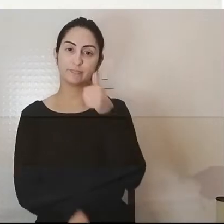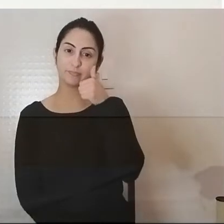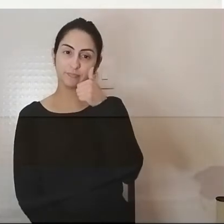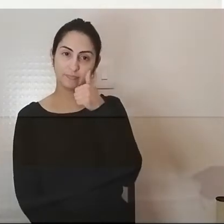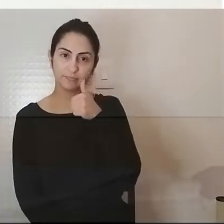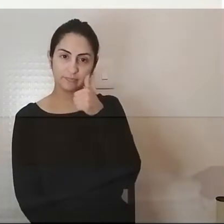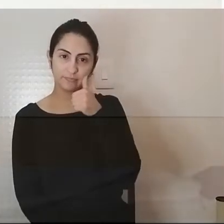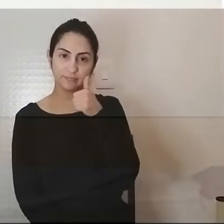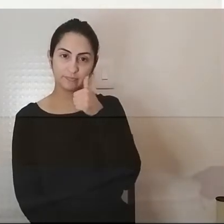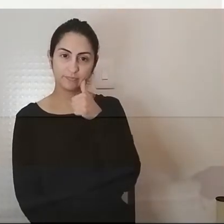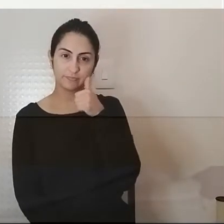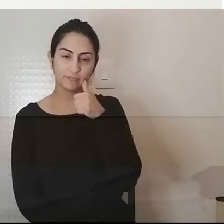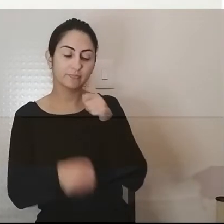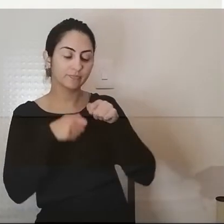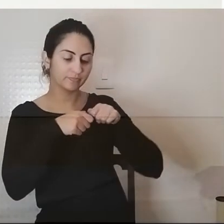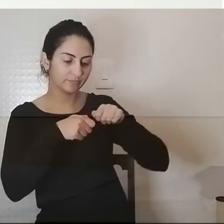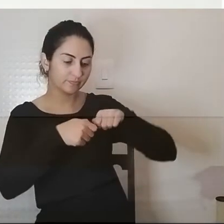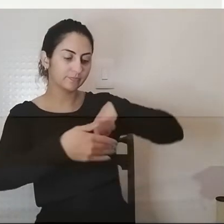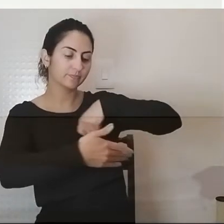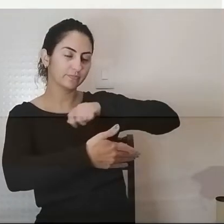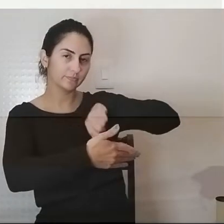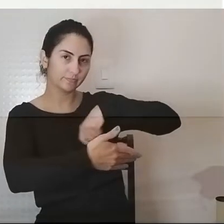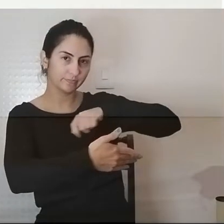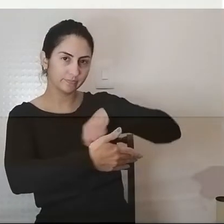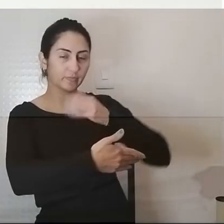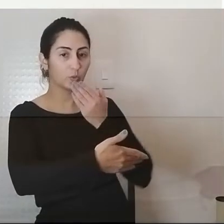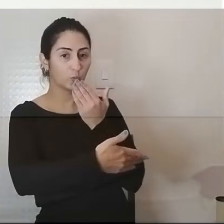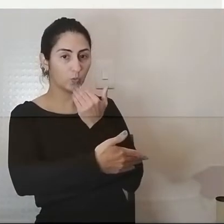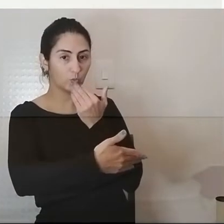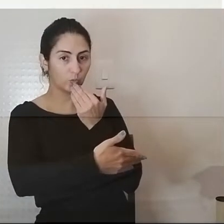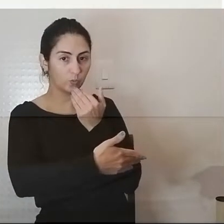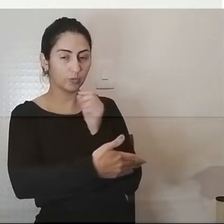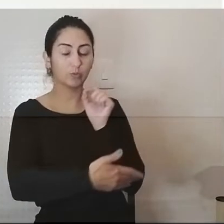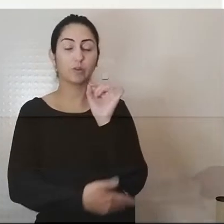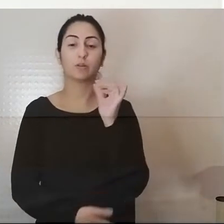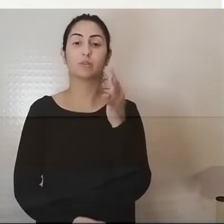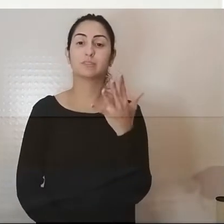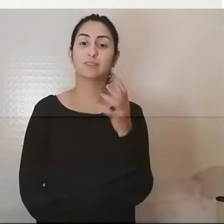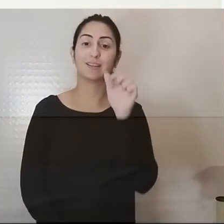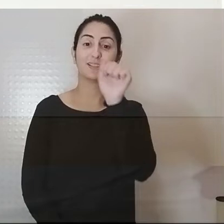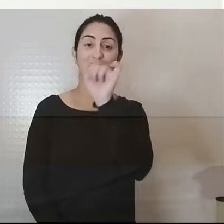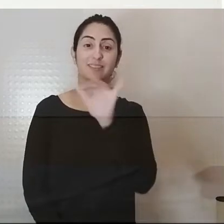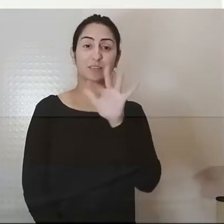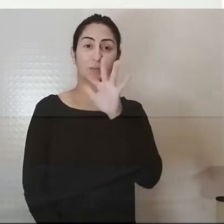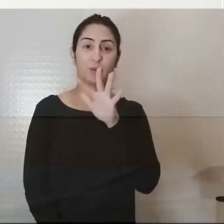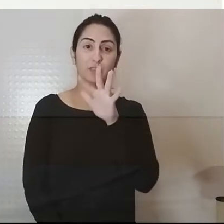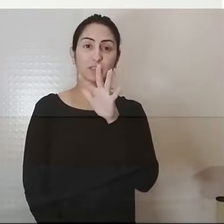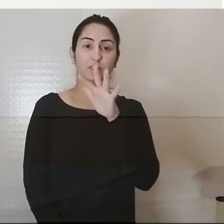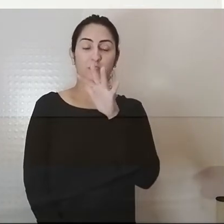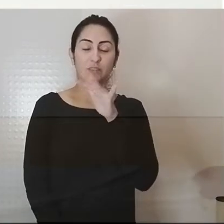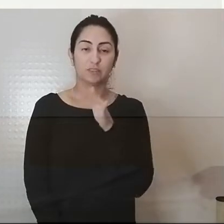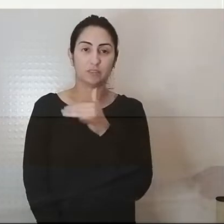preparando um alimento situações imagens desoladoras